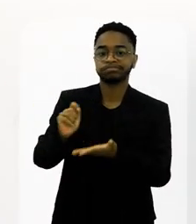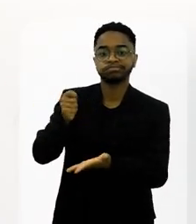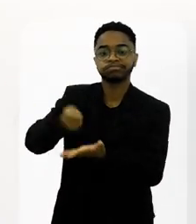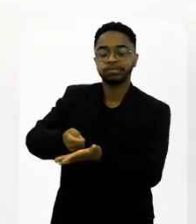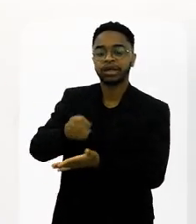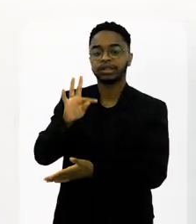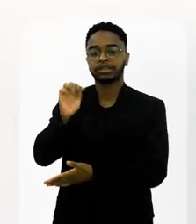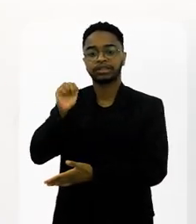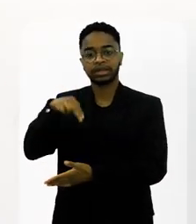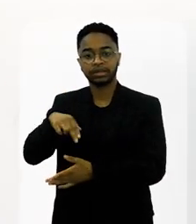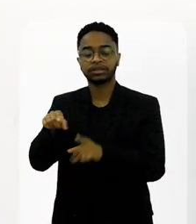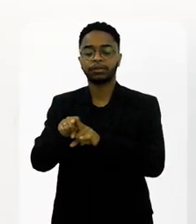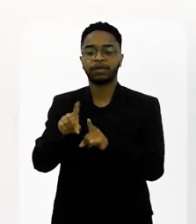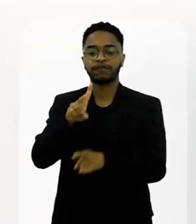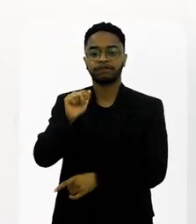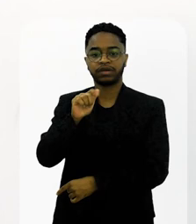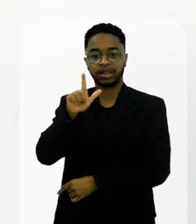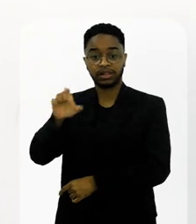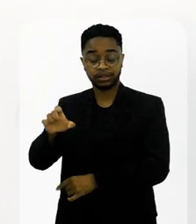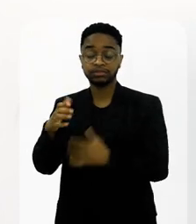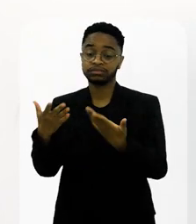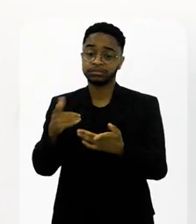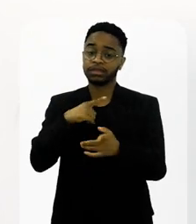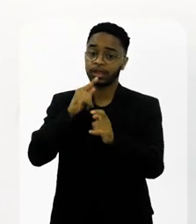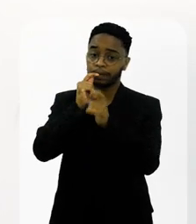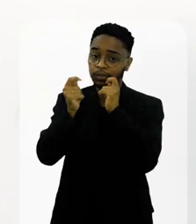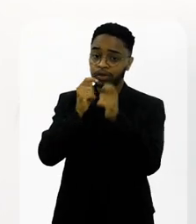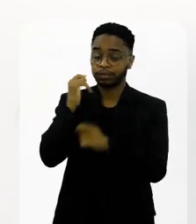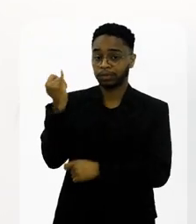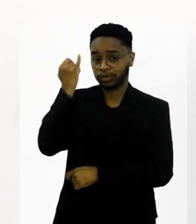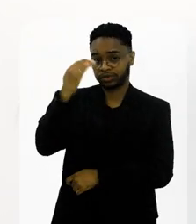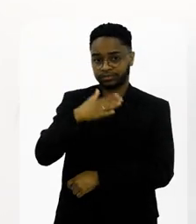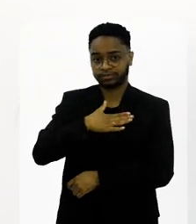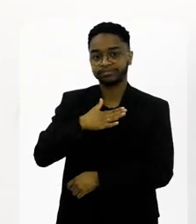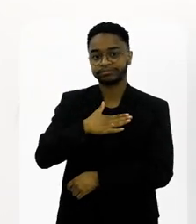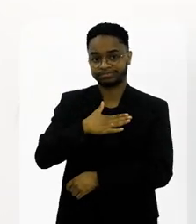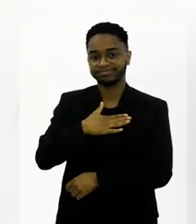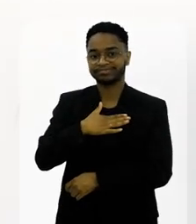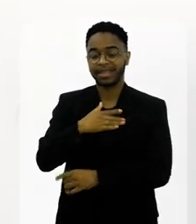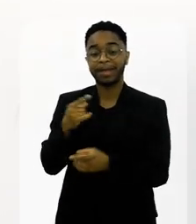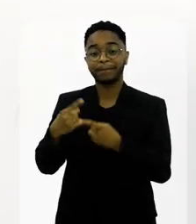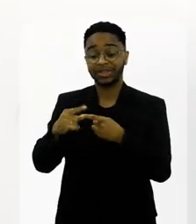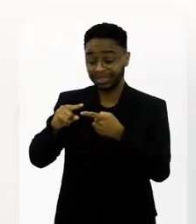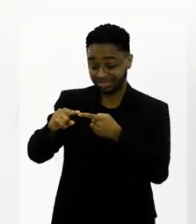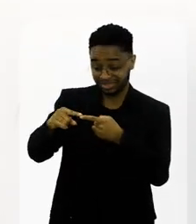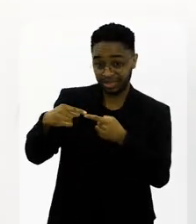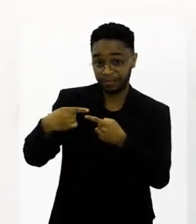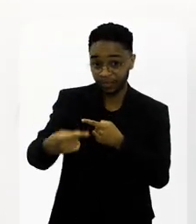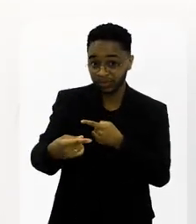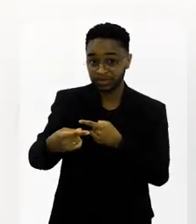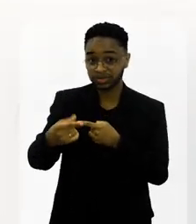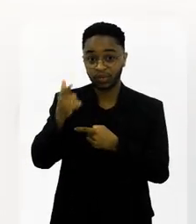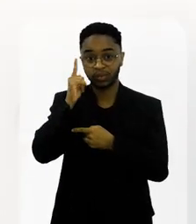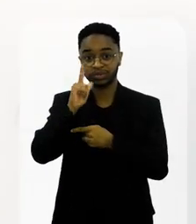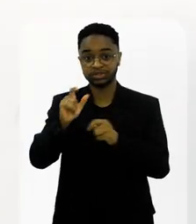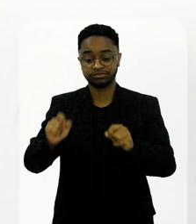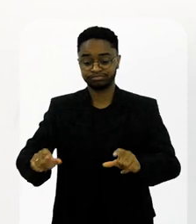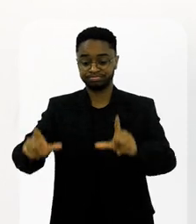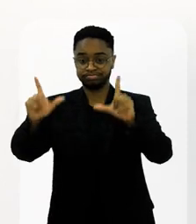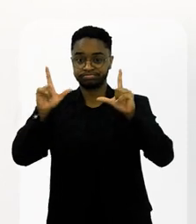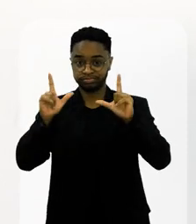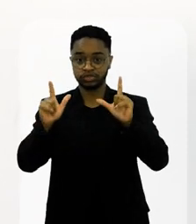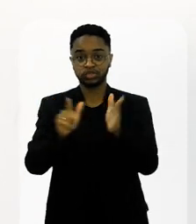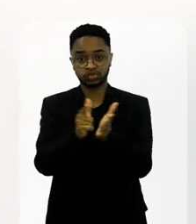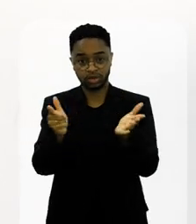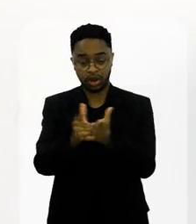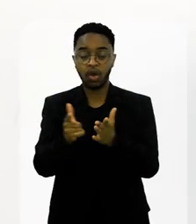da Varig, né? Da Varig. Então, foi um momento muito, foi uma matéria muito importante para mim, porque, inclusive, depois que eu consegui essa capa